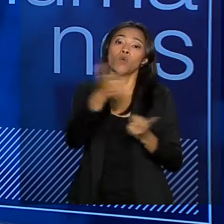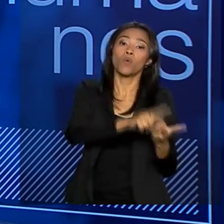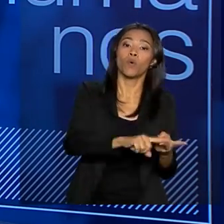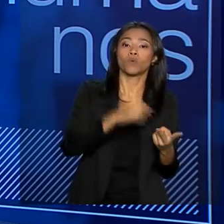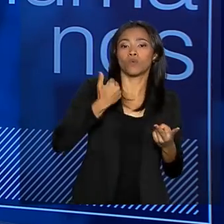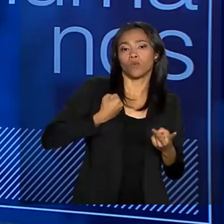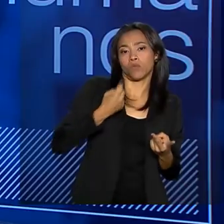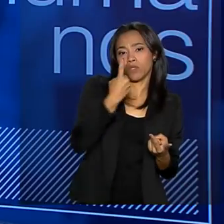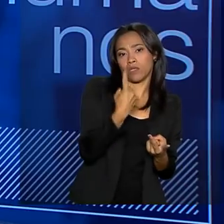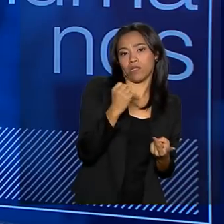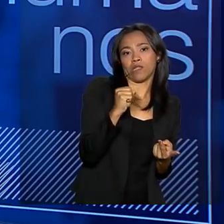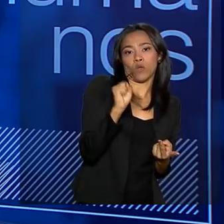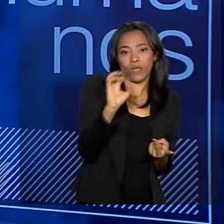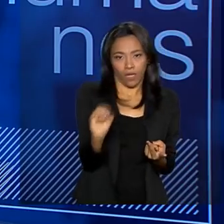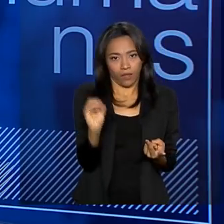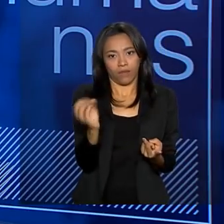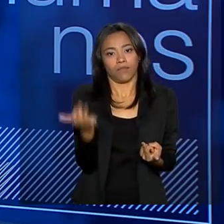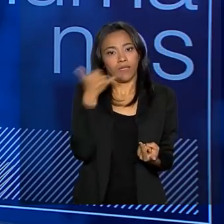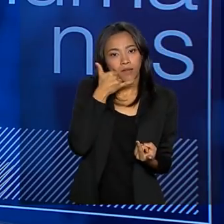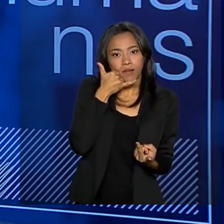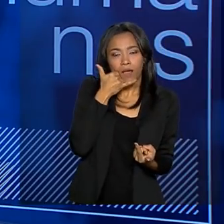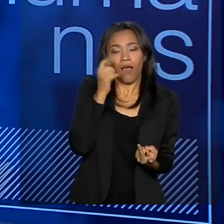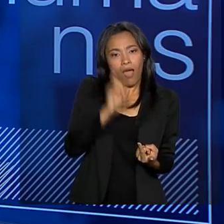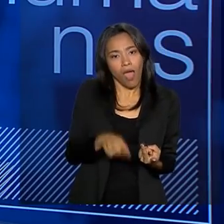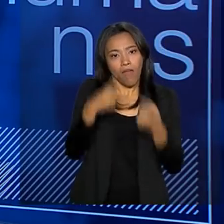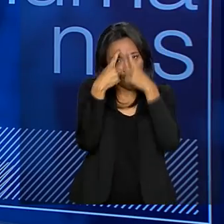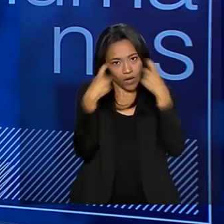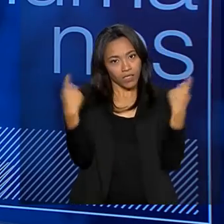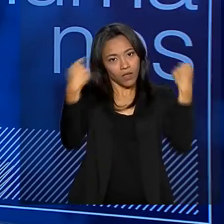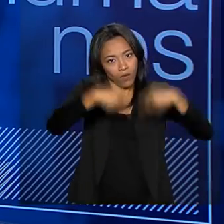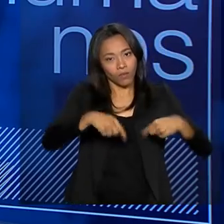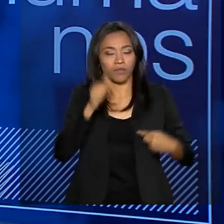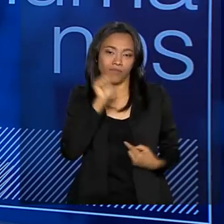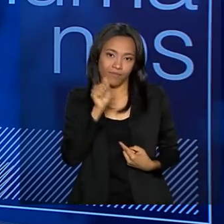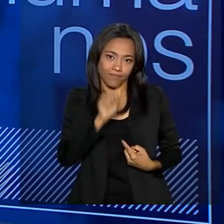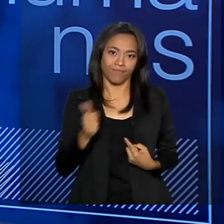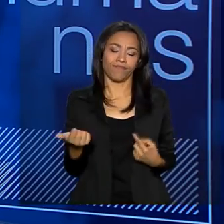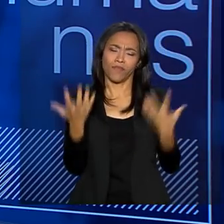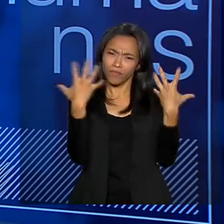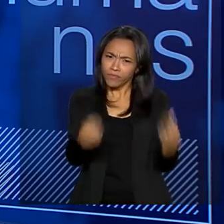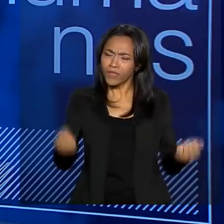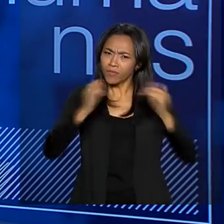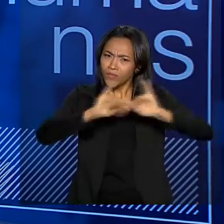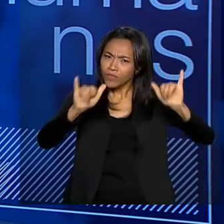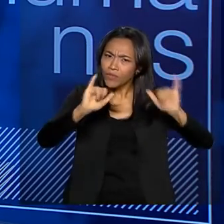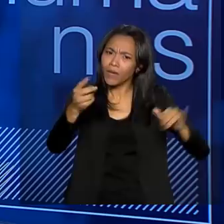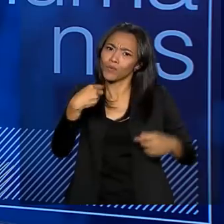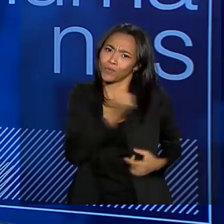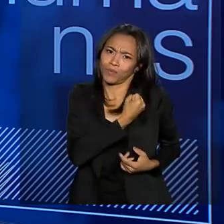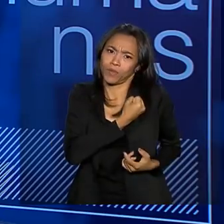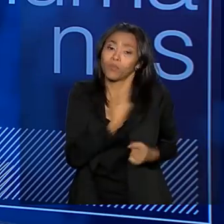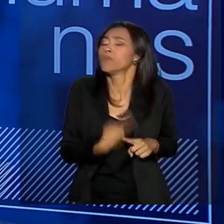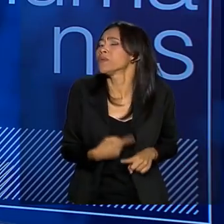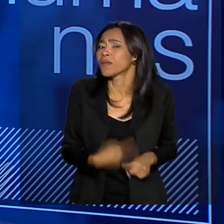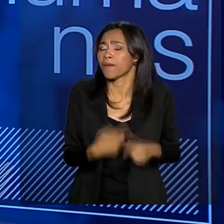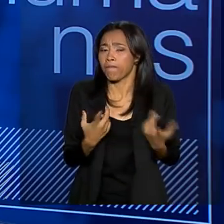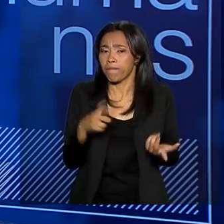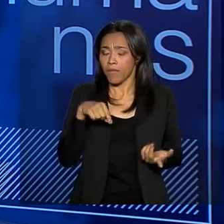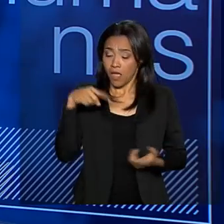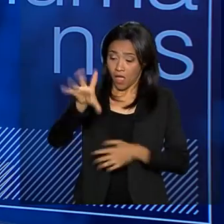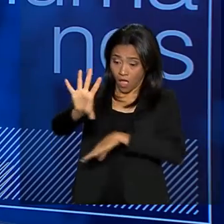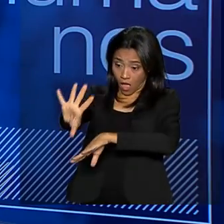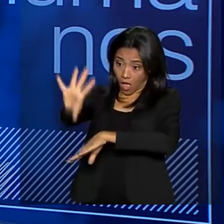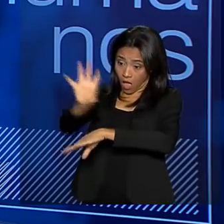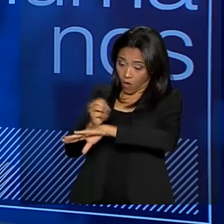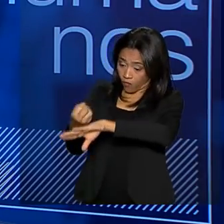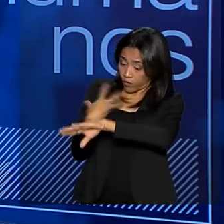O Ligue 180 é especificamente para a violência contra a mulher. Vamos divulgar este número. Por quê? Nossa ouvidoria está